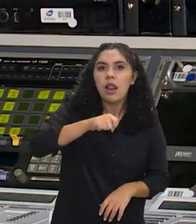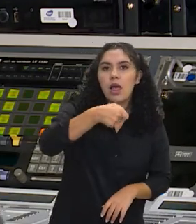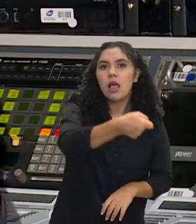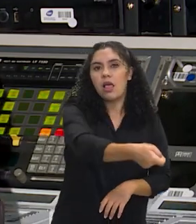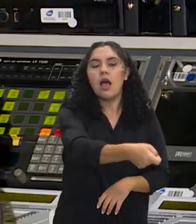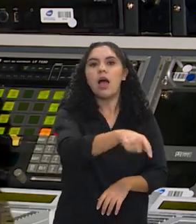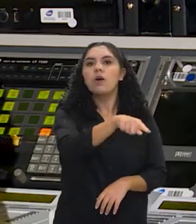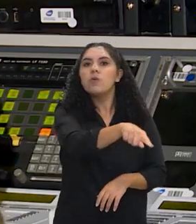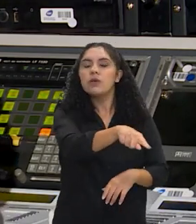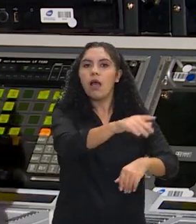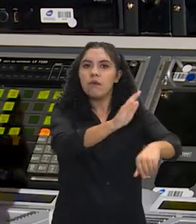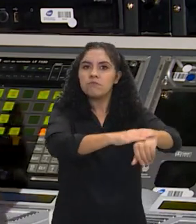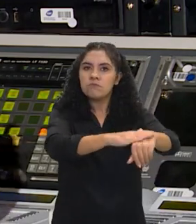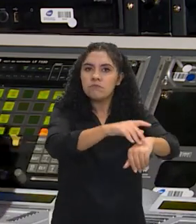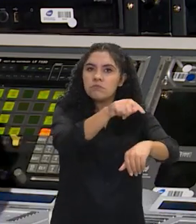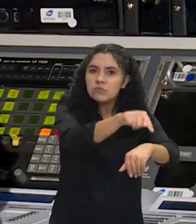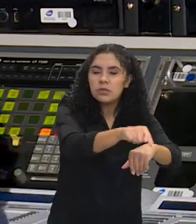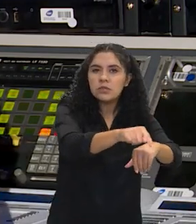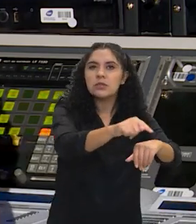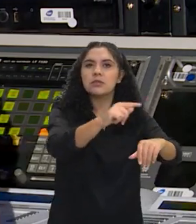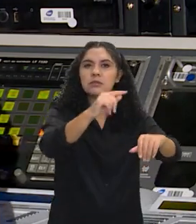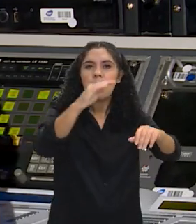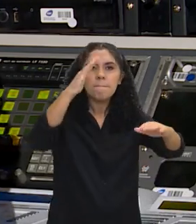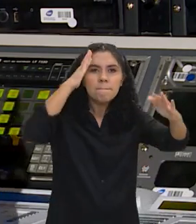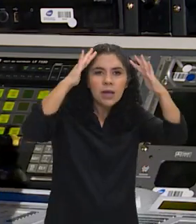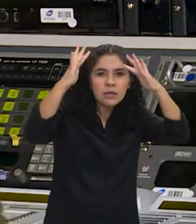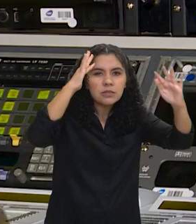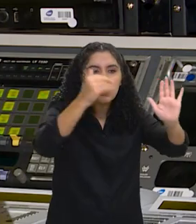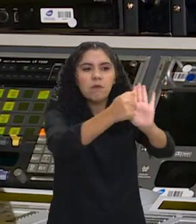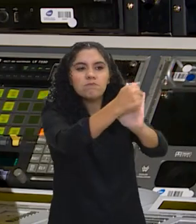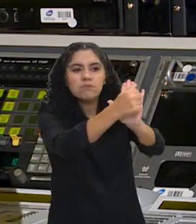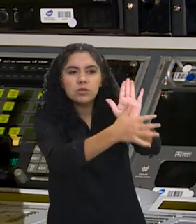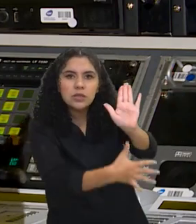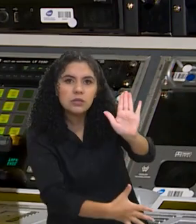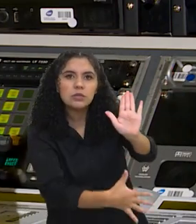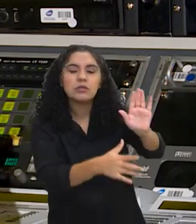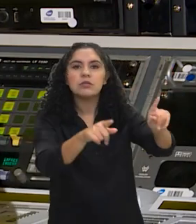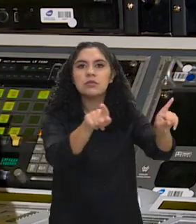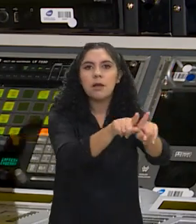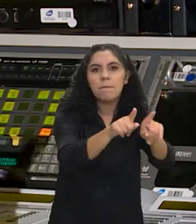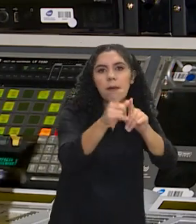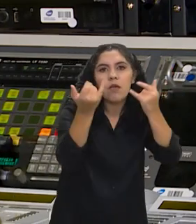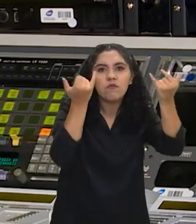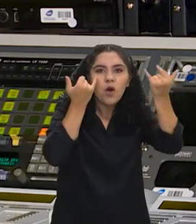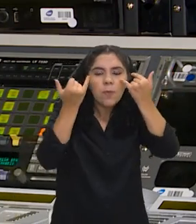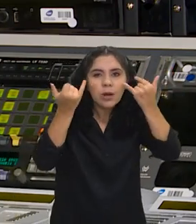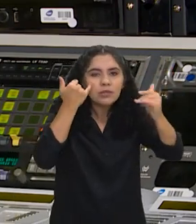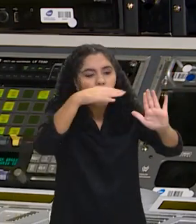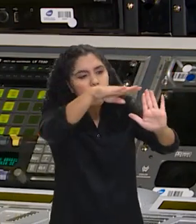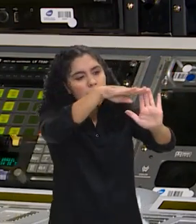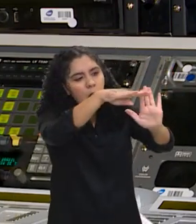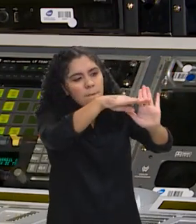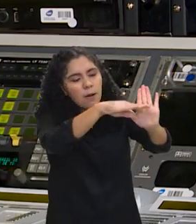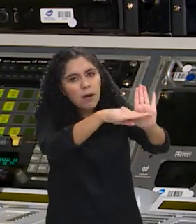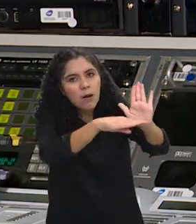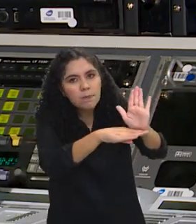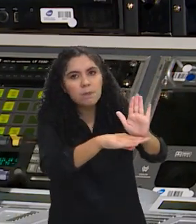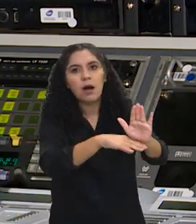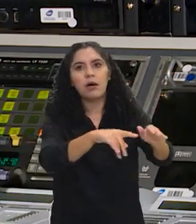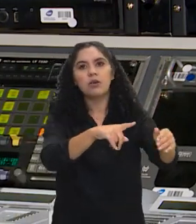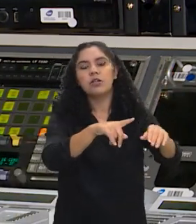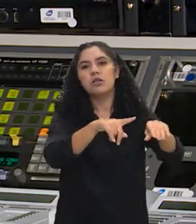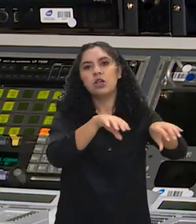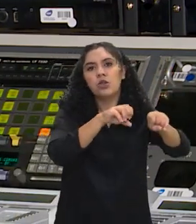transatlântico, digamos. Ele tem que pensar nas diretrizes, nos espaços de formação, de educação